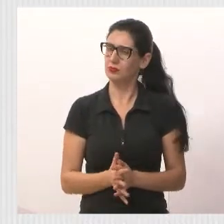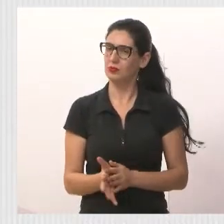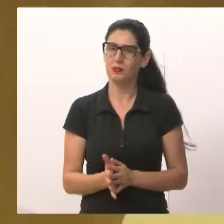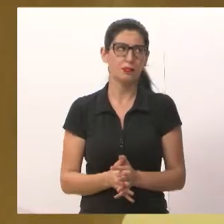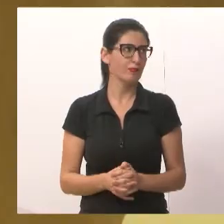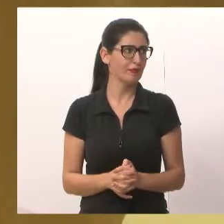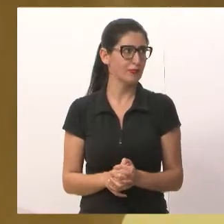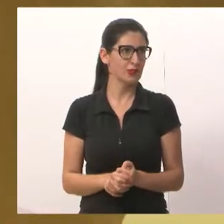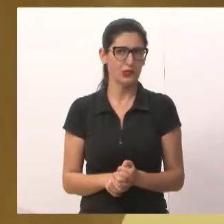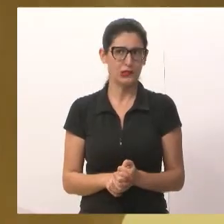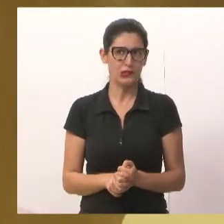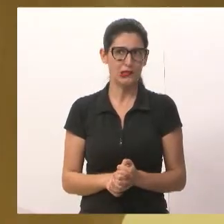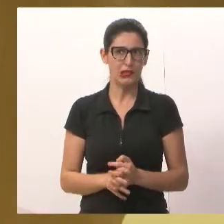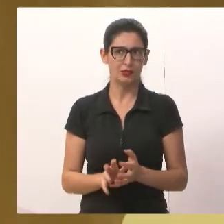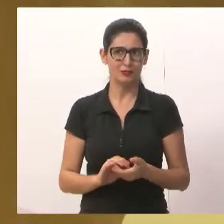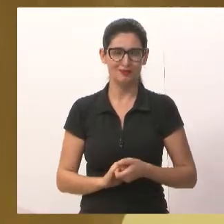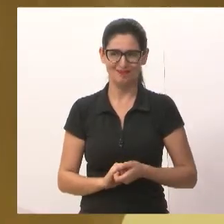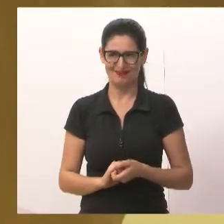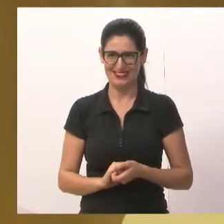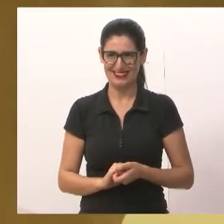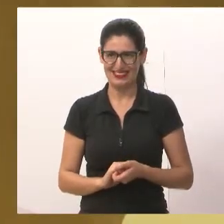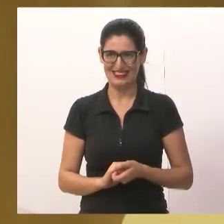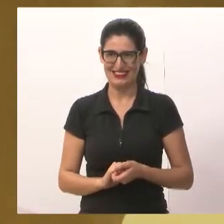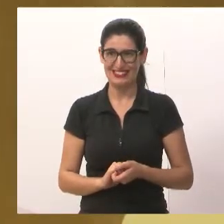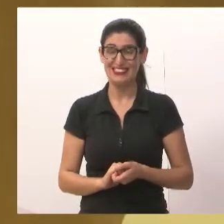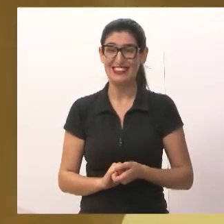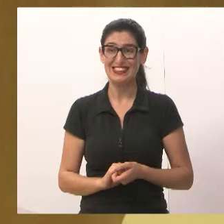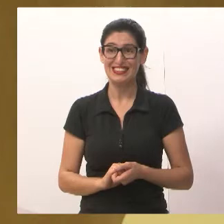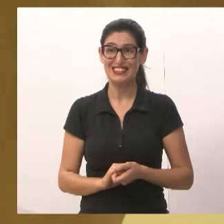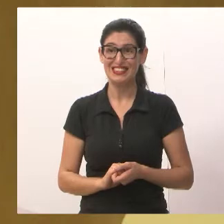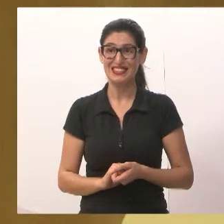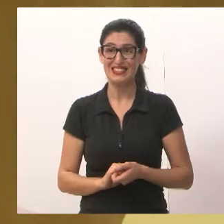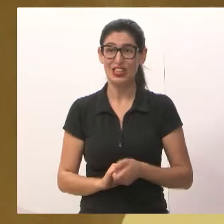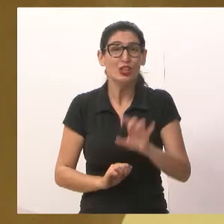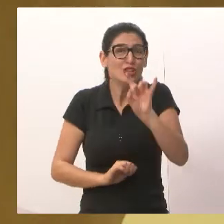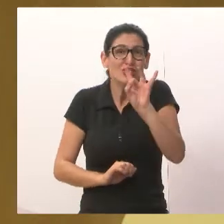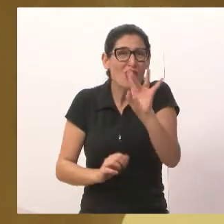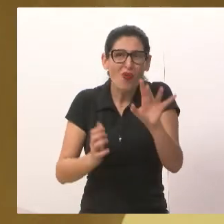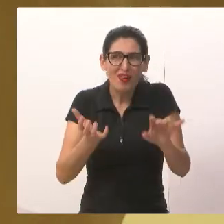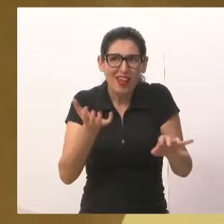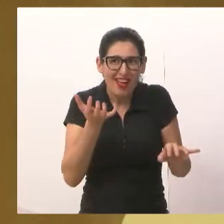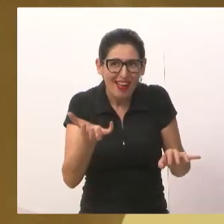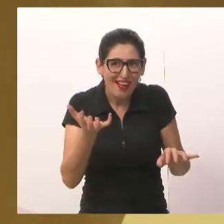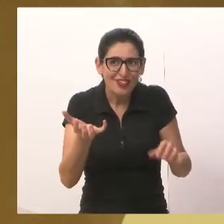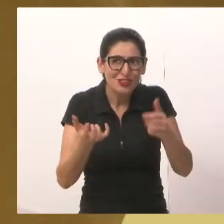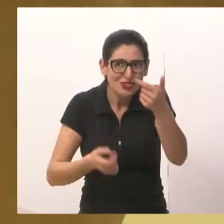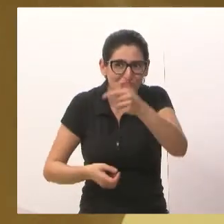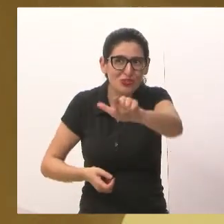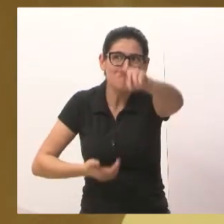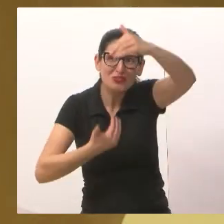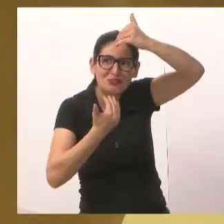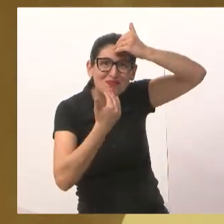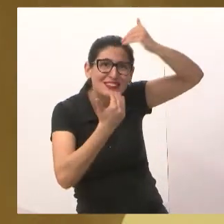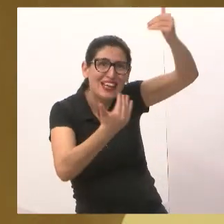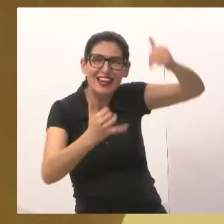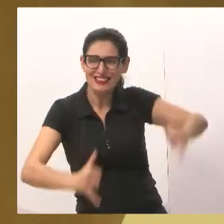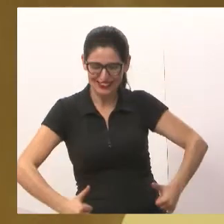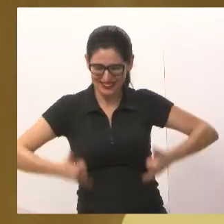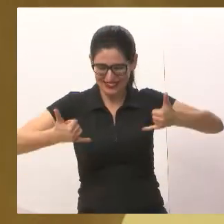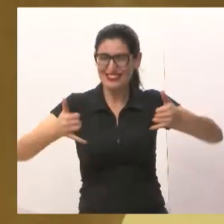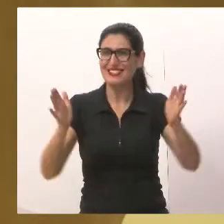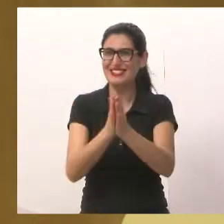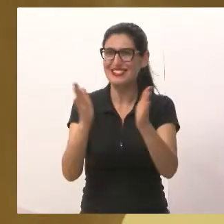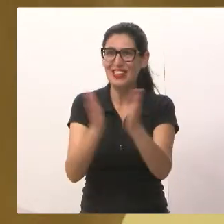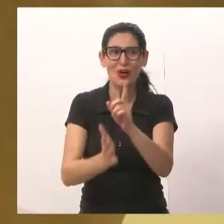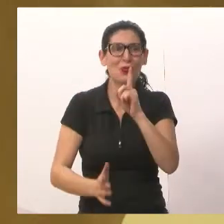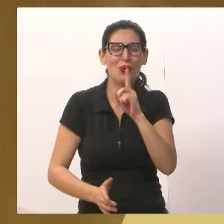Tira. Eu só queria, mais uma vez, agradecer pelo aniversário de hoje